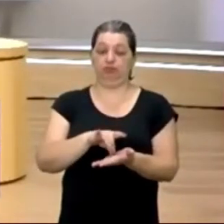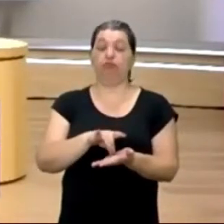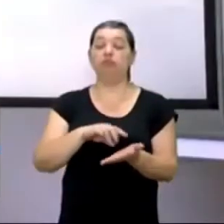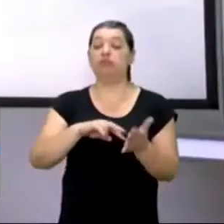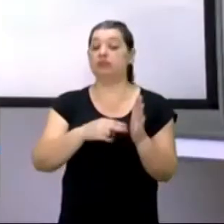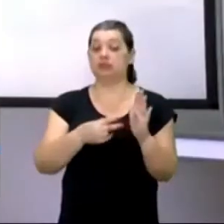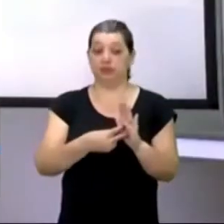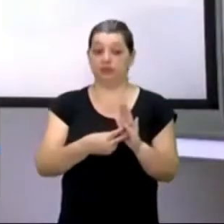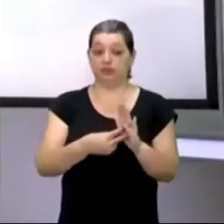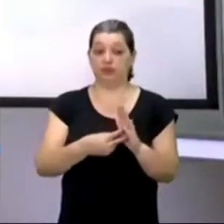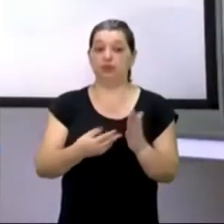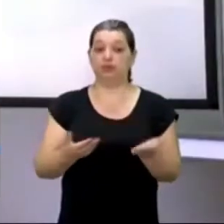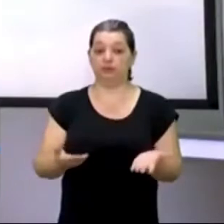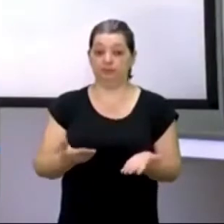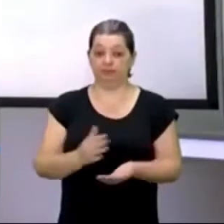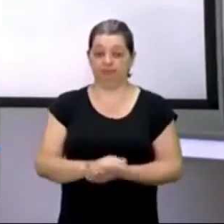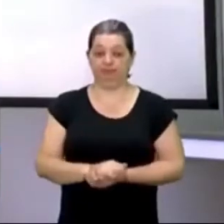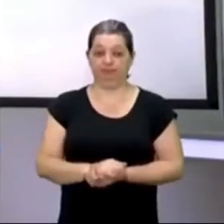que é a verdade? Então,